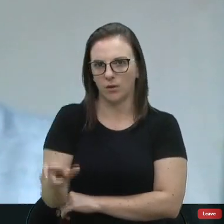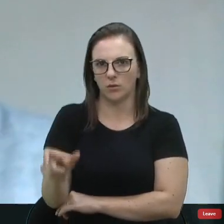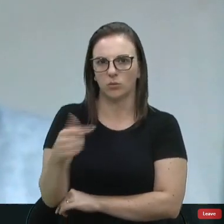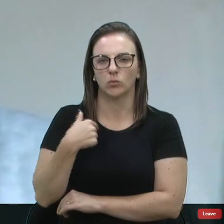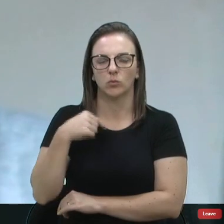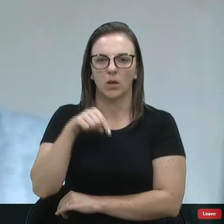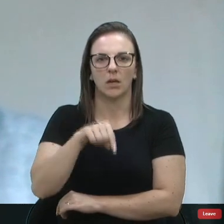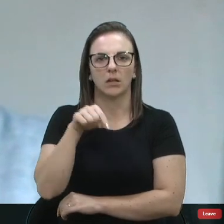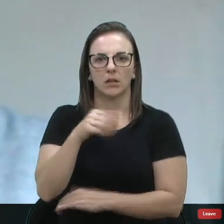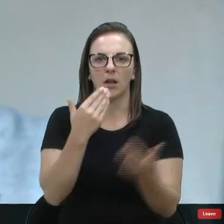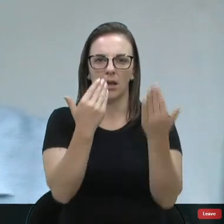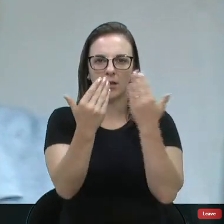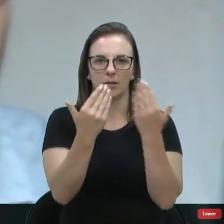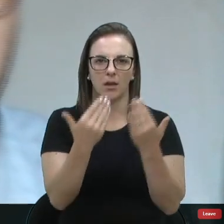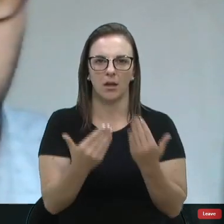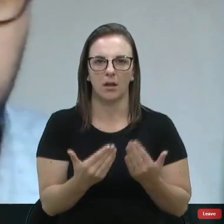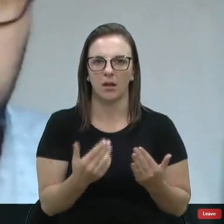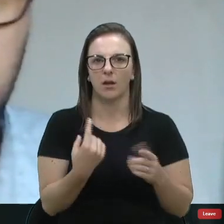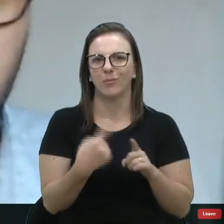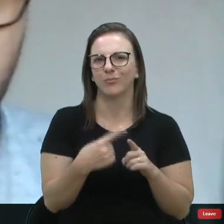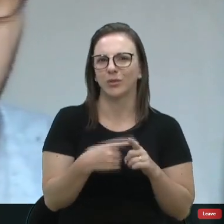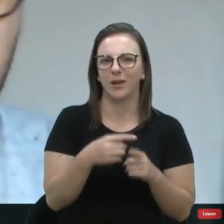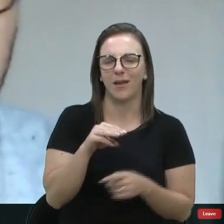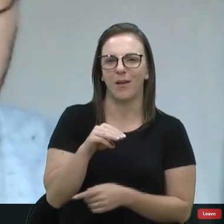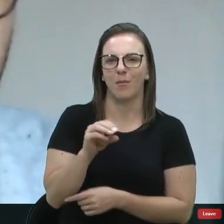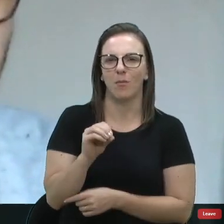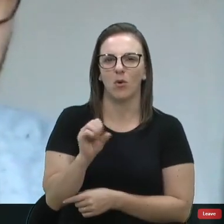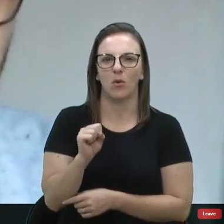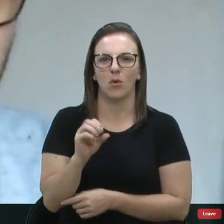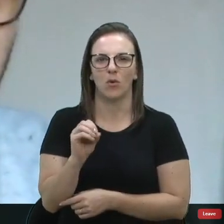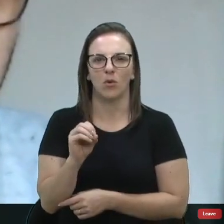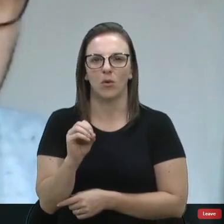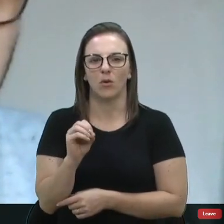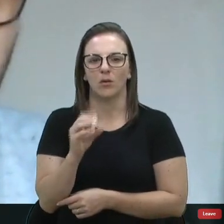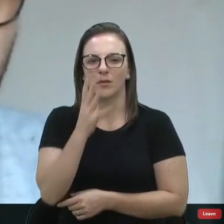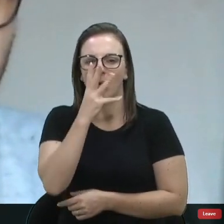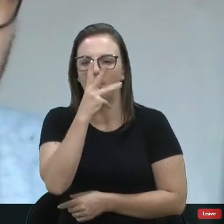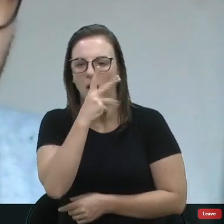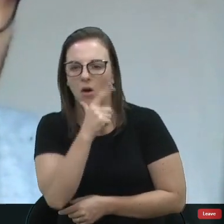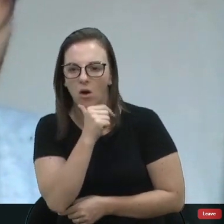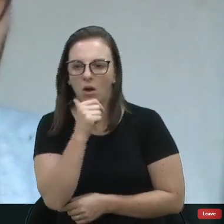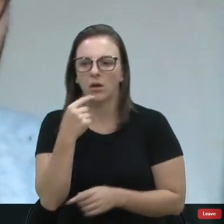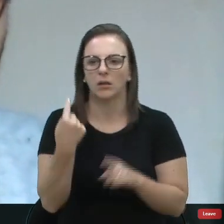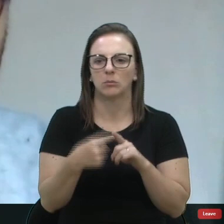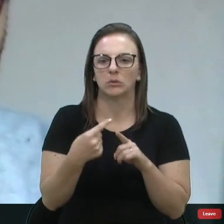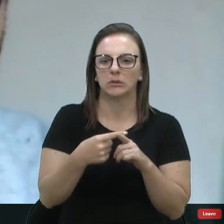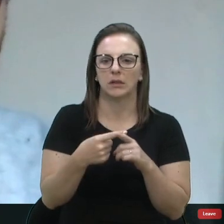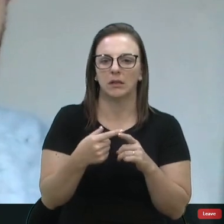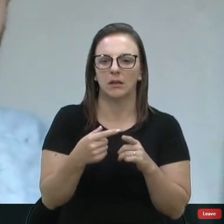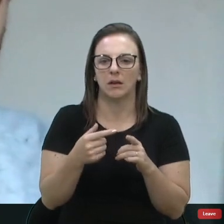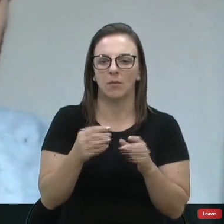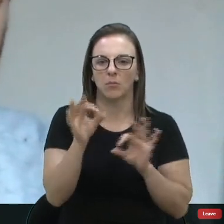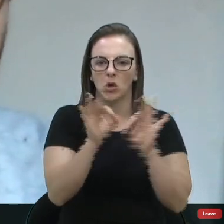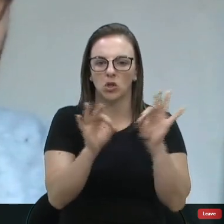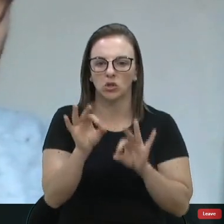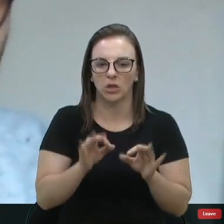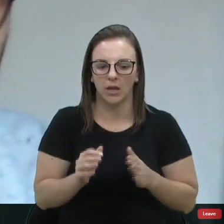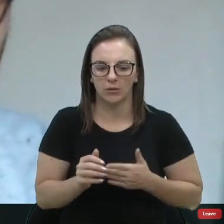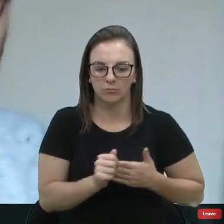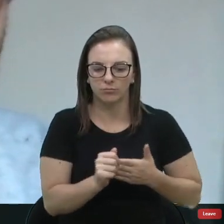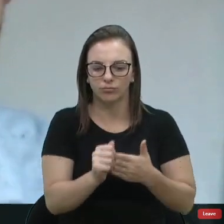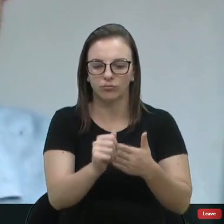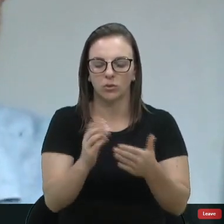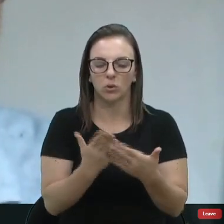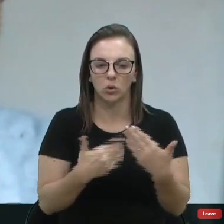Onde está a morosidade e como são encaminhados esses projetos todos. Então, eu queria só destacar isso.